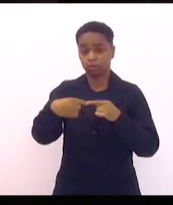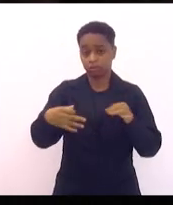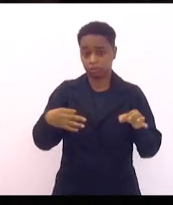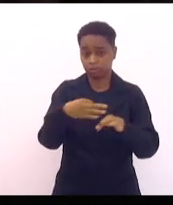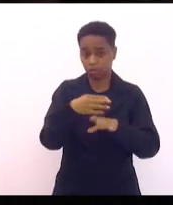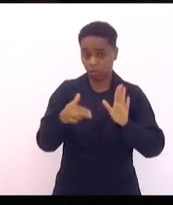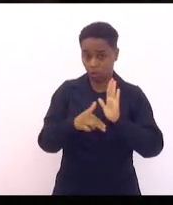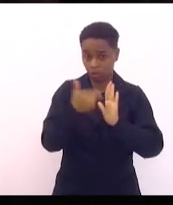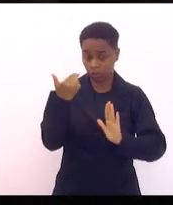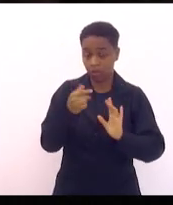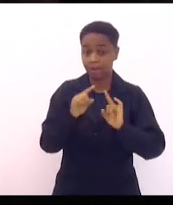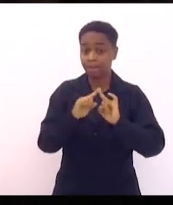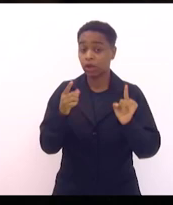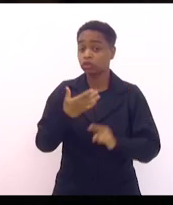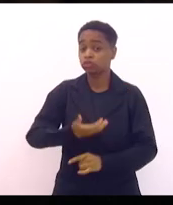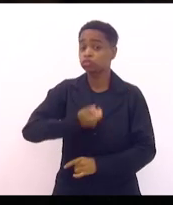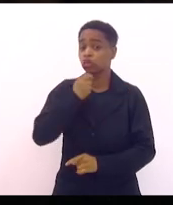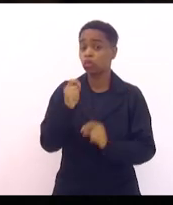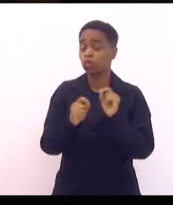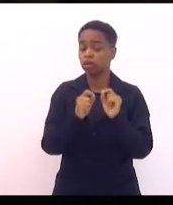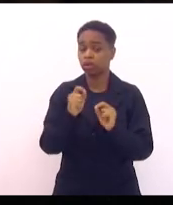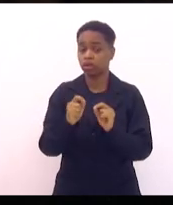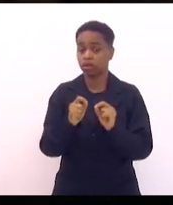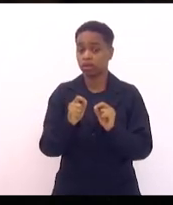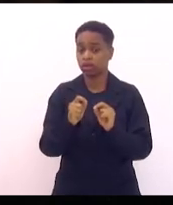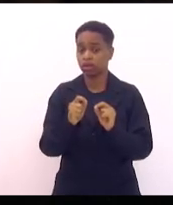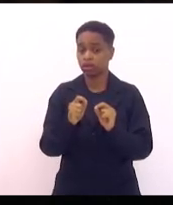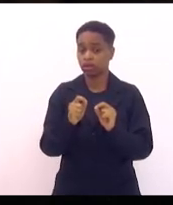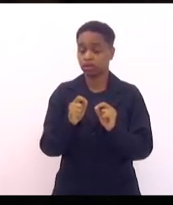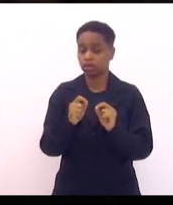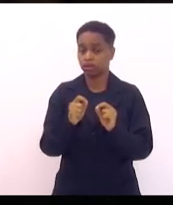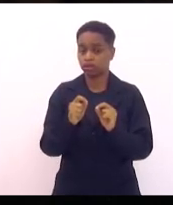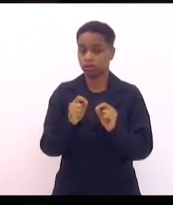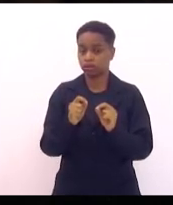e foi surpreendido com o braço